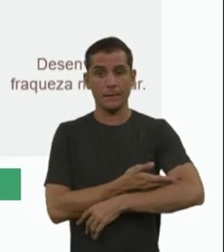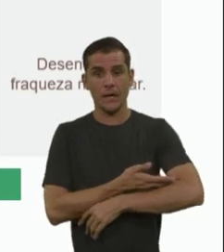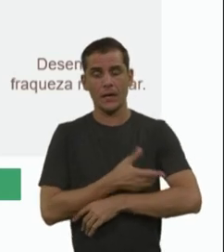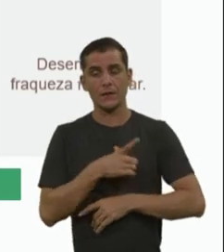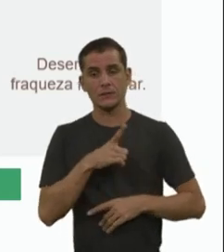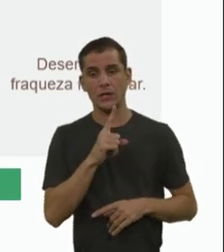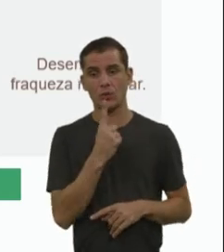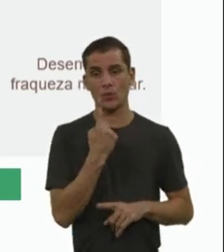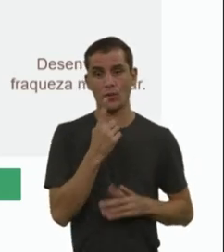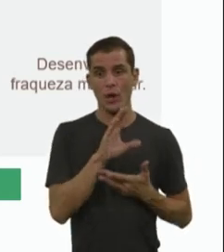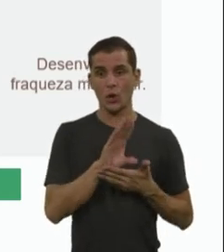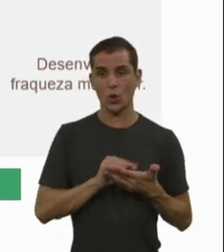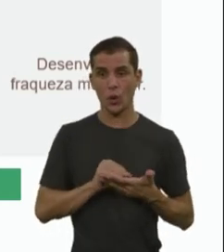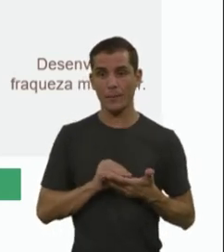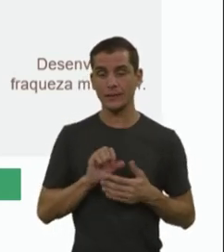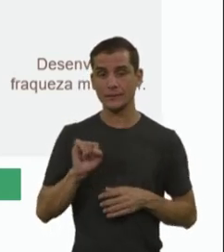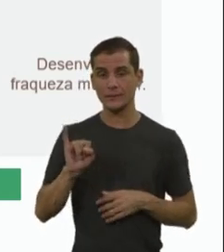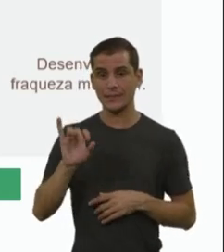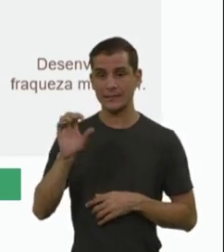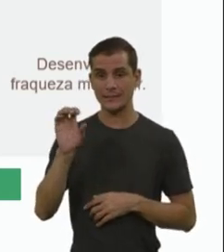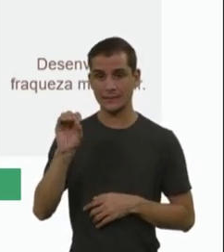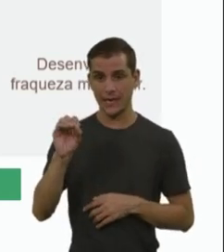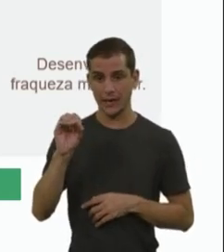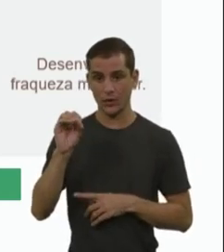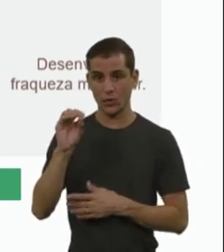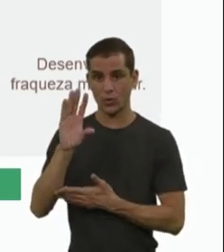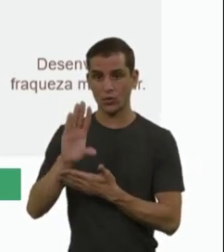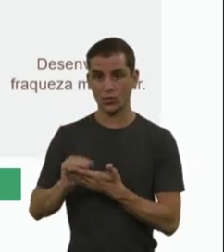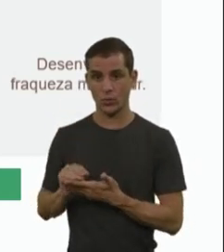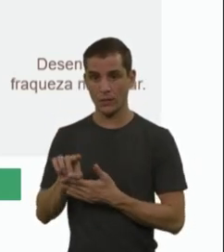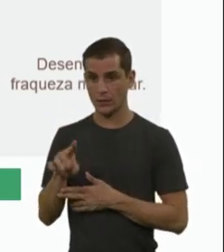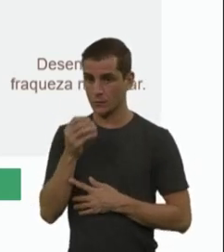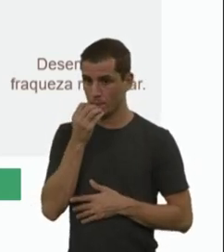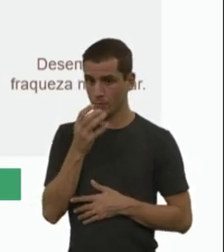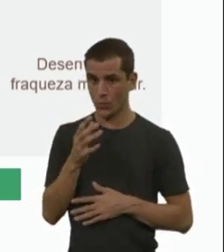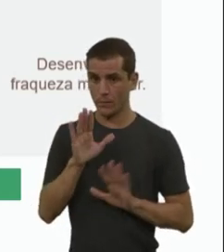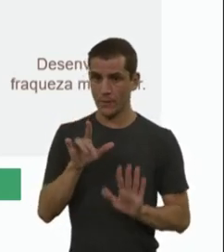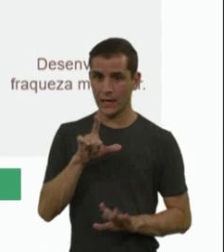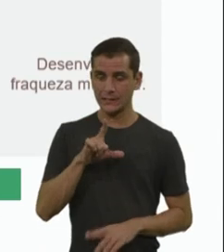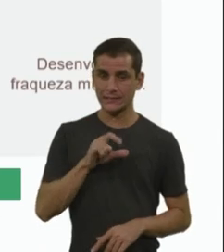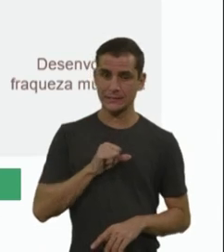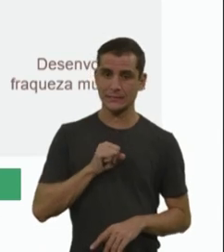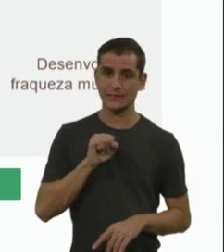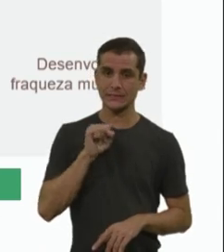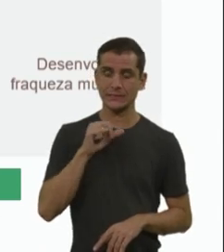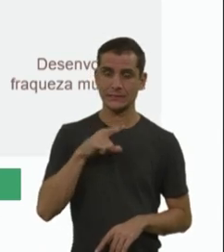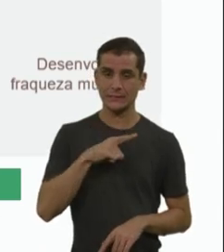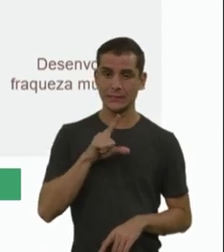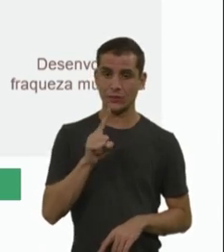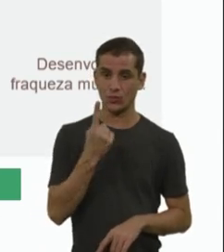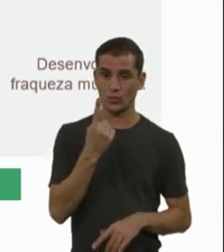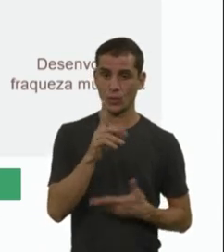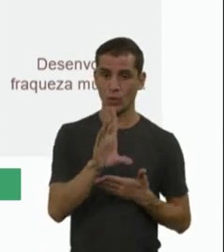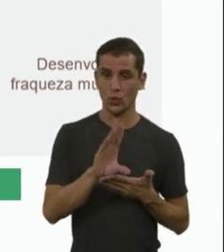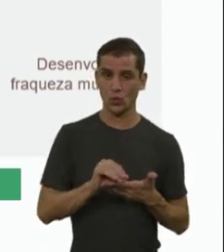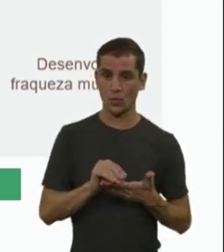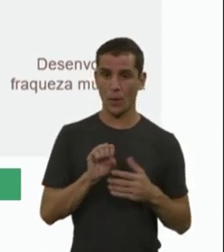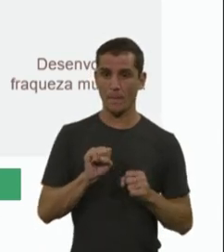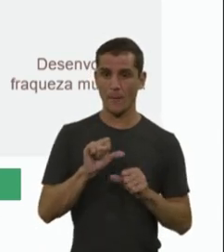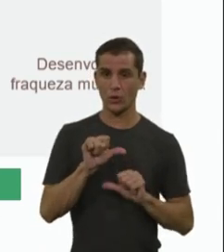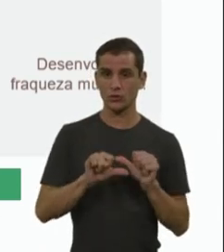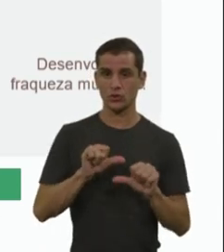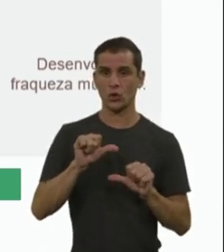zero cópia de AMI 2 já é aborto, mas quando tem uma cópia eles podem evoluir com o AMI tipo 0. O que é isso? São crianças